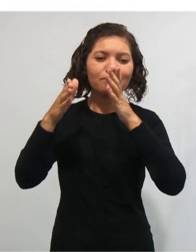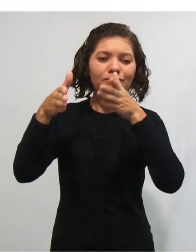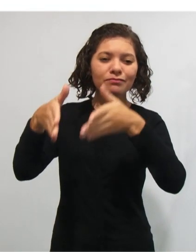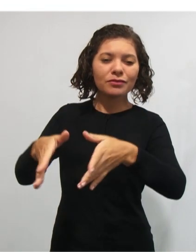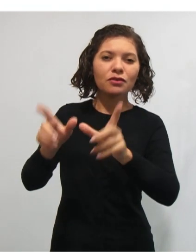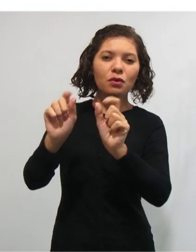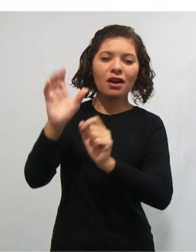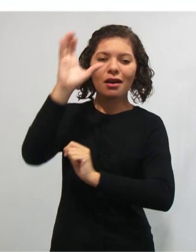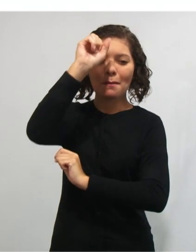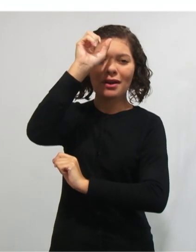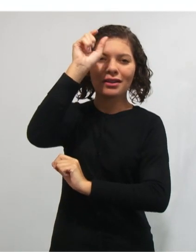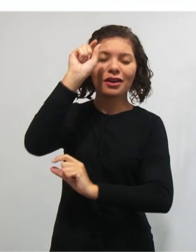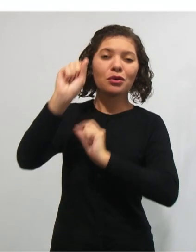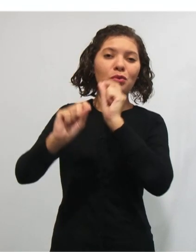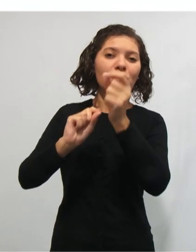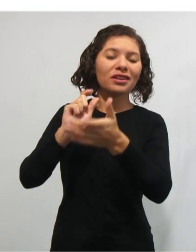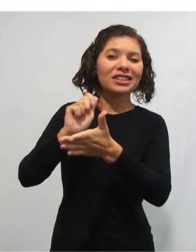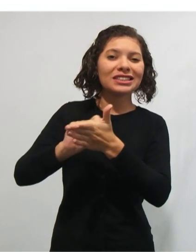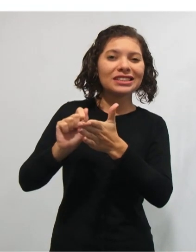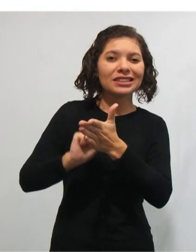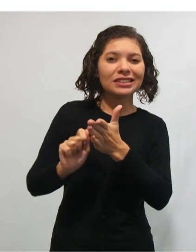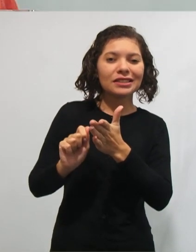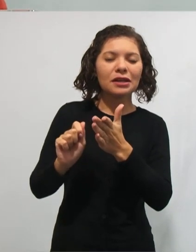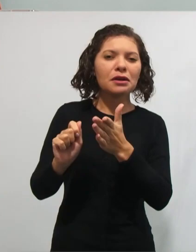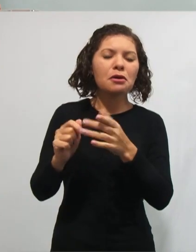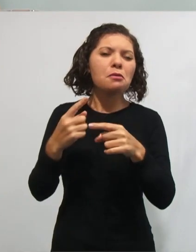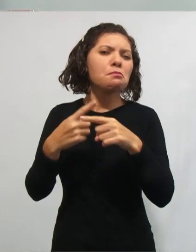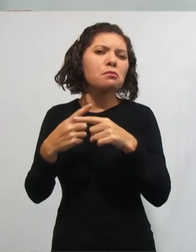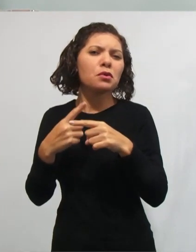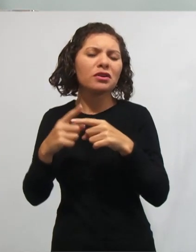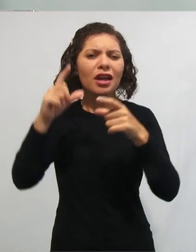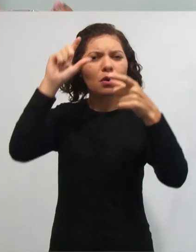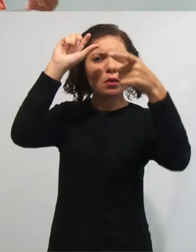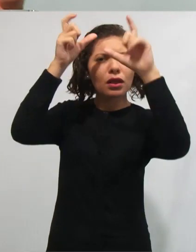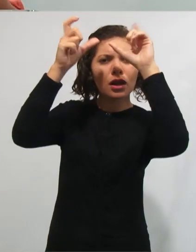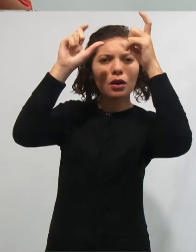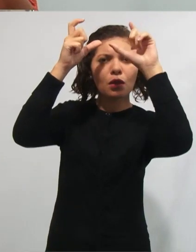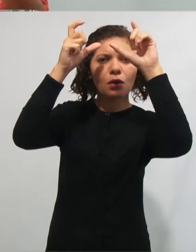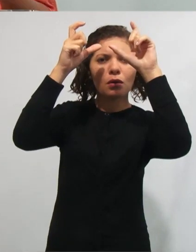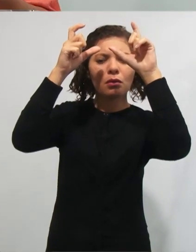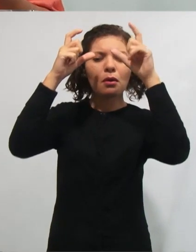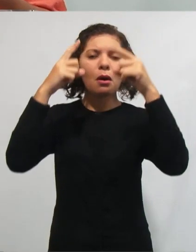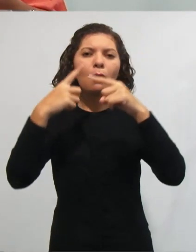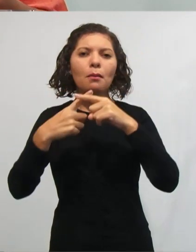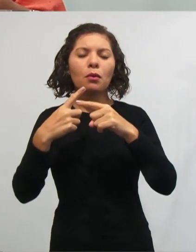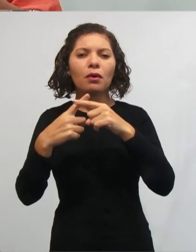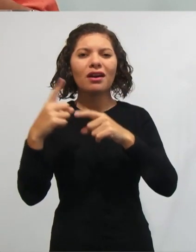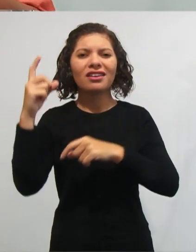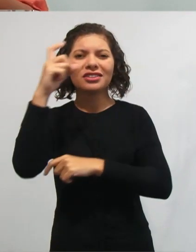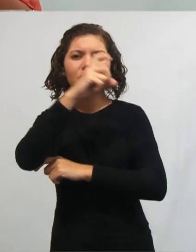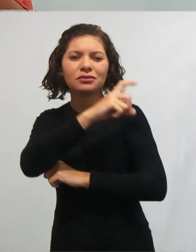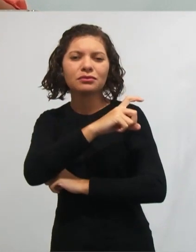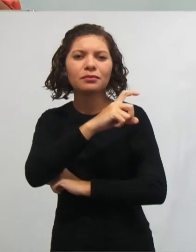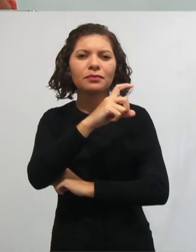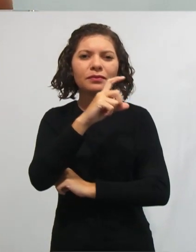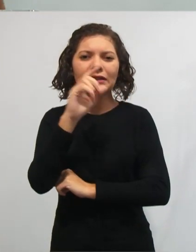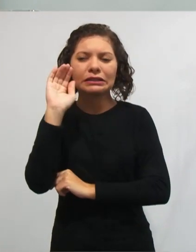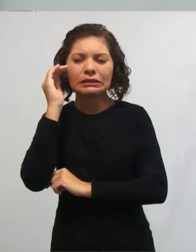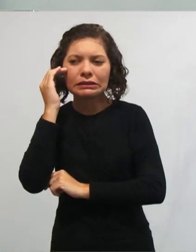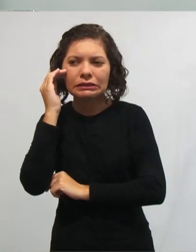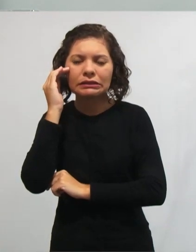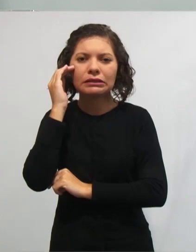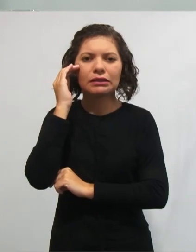Ela é considerada um transtorno porque junto dessa dificuldade de interpretar a própria